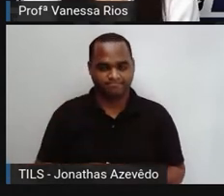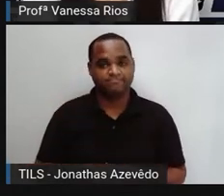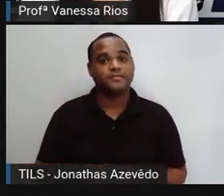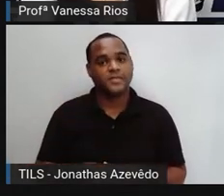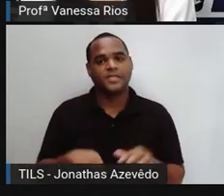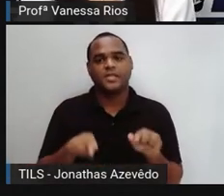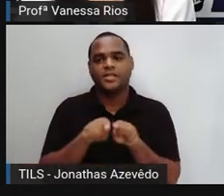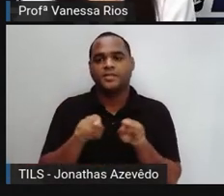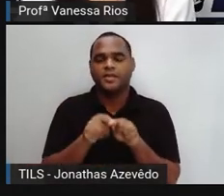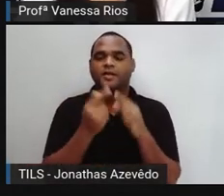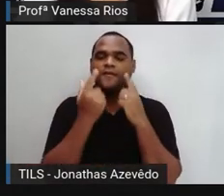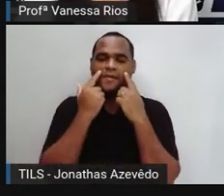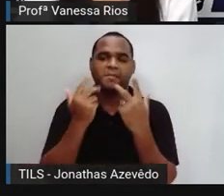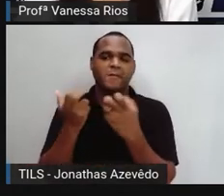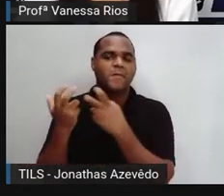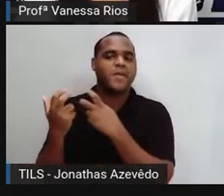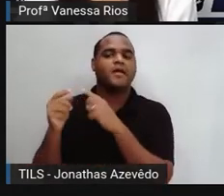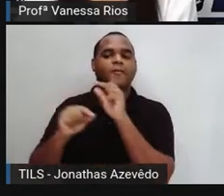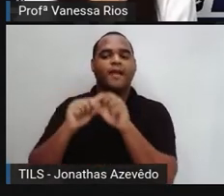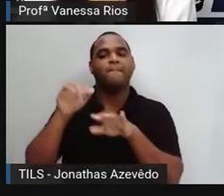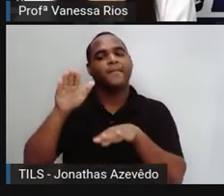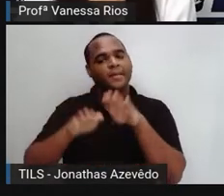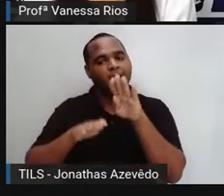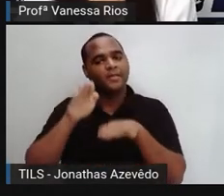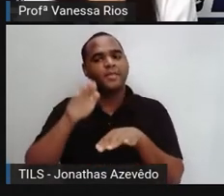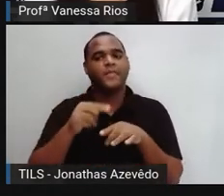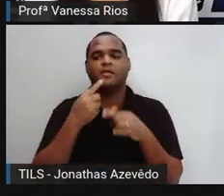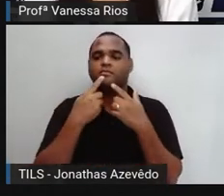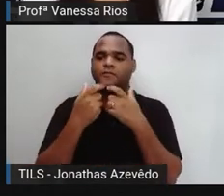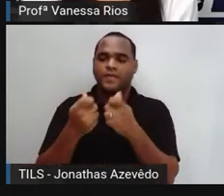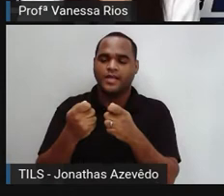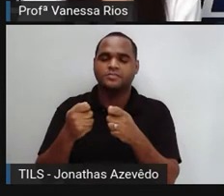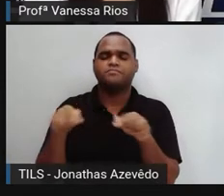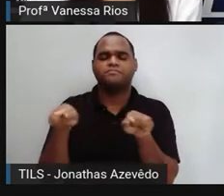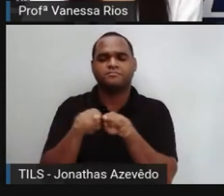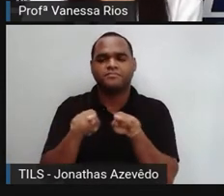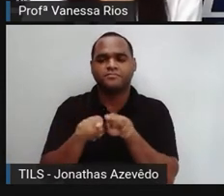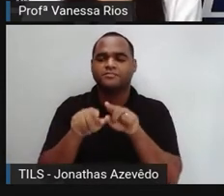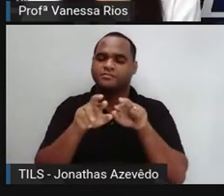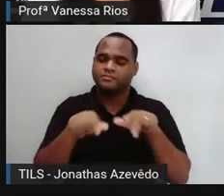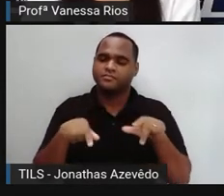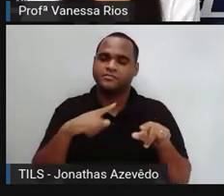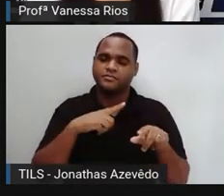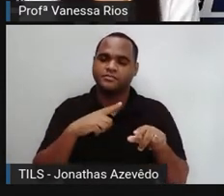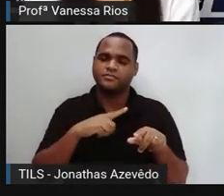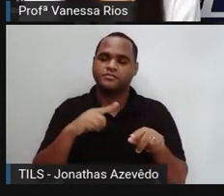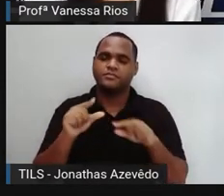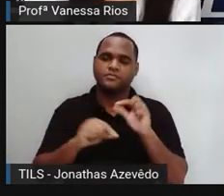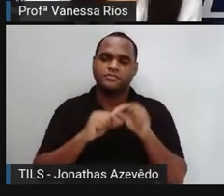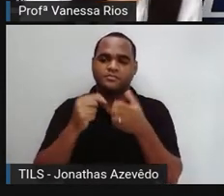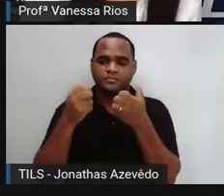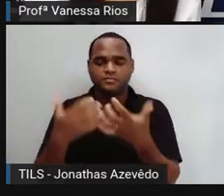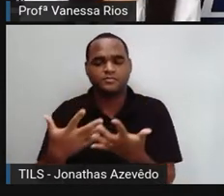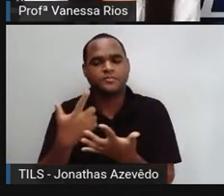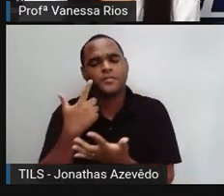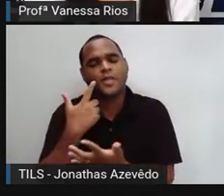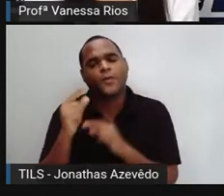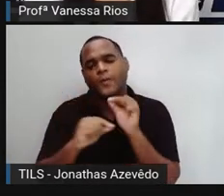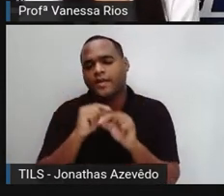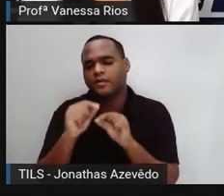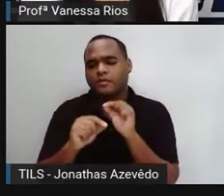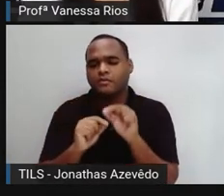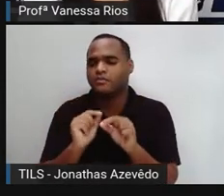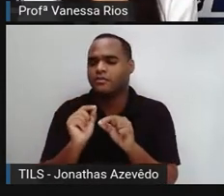percebe essas variações em relação à linguagem, né? Na forma como ela é apresentada. Existe, por exemplo, a